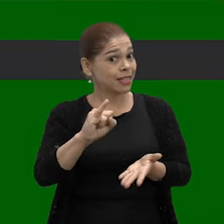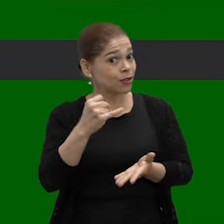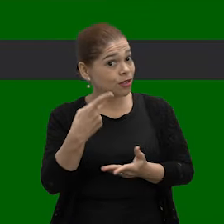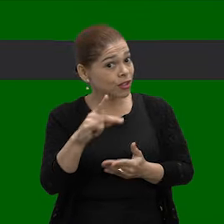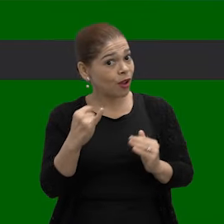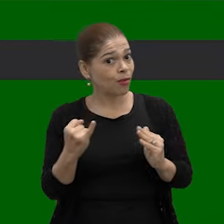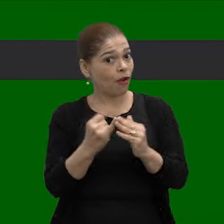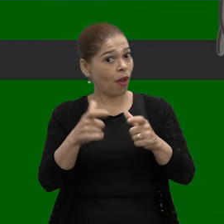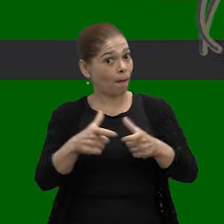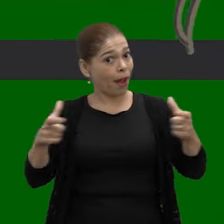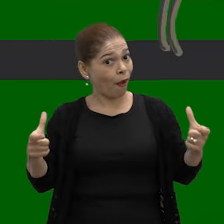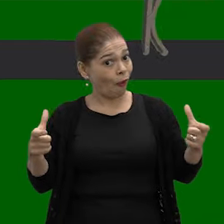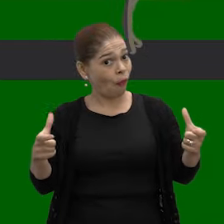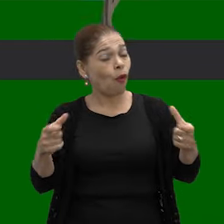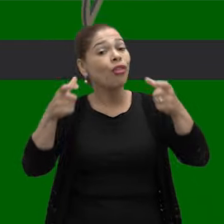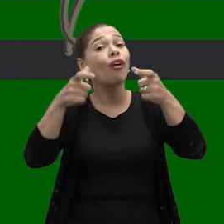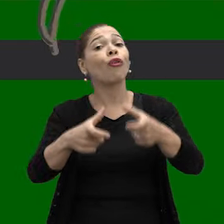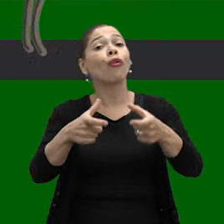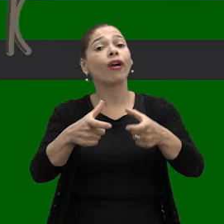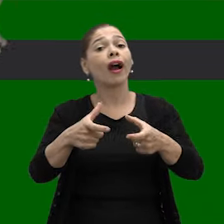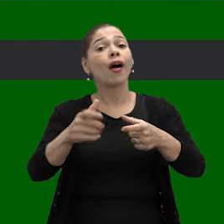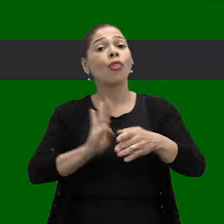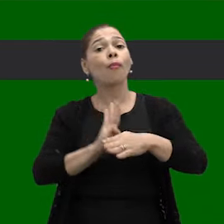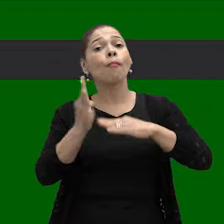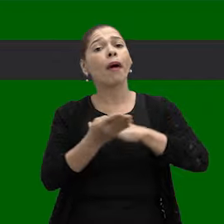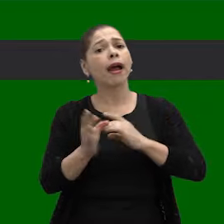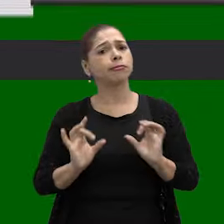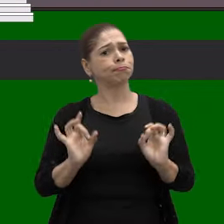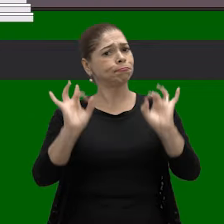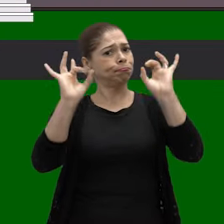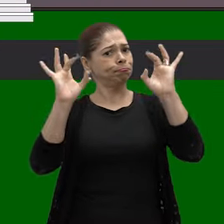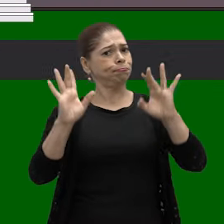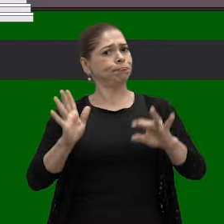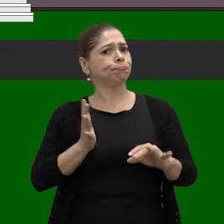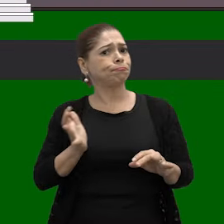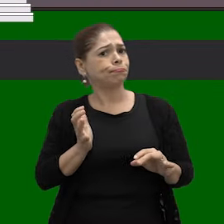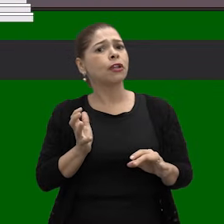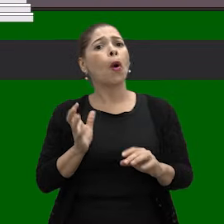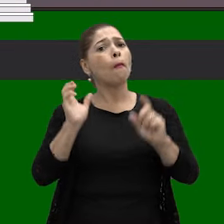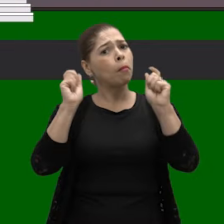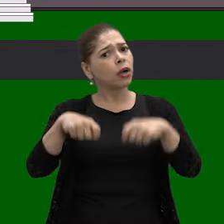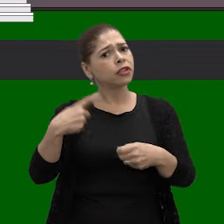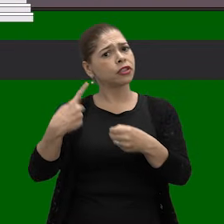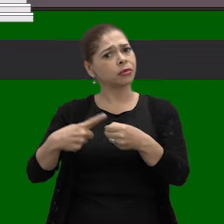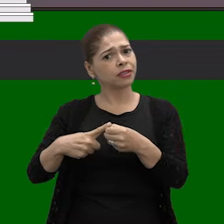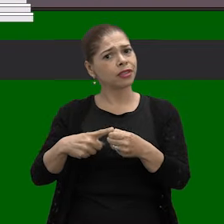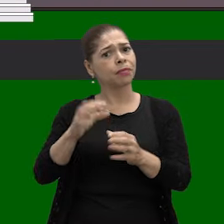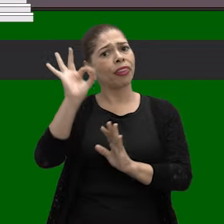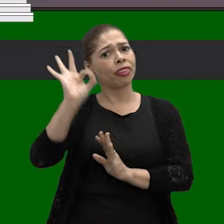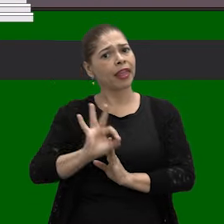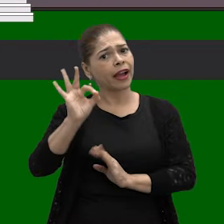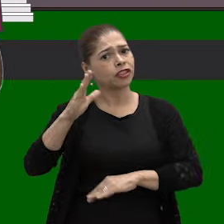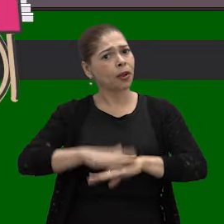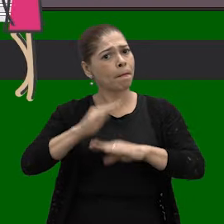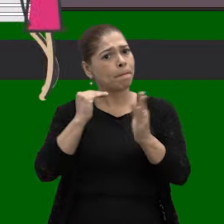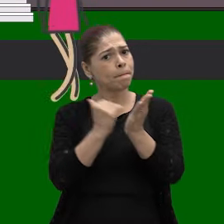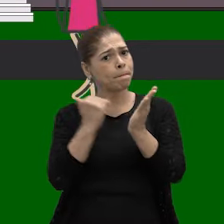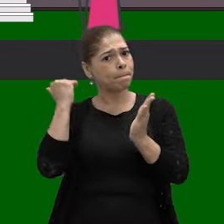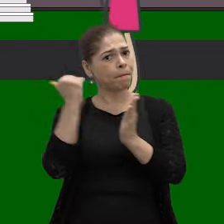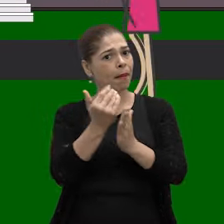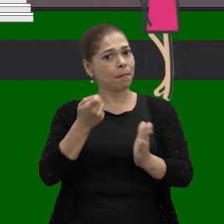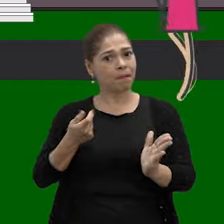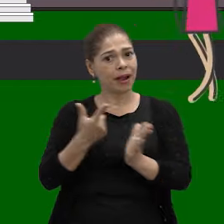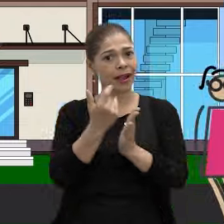Ou seja, se o seu imóvel é maior ou se está localizado no bairro nobre, é possível que o seu município estabeleça